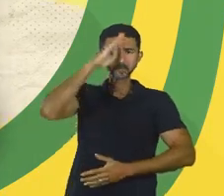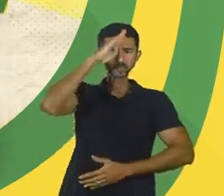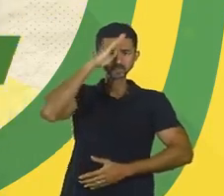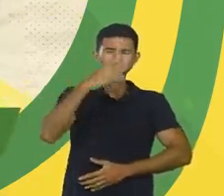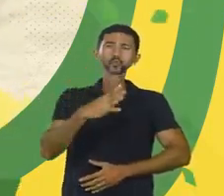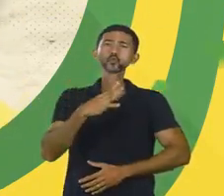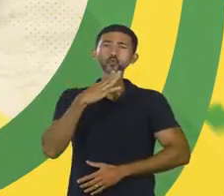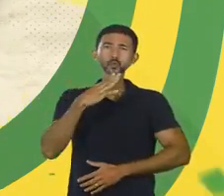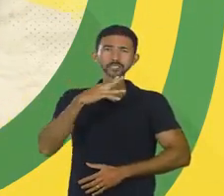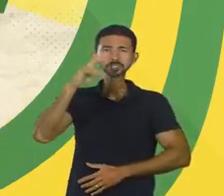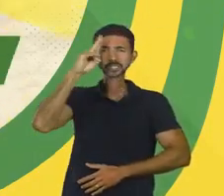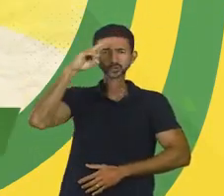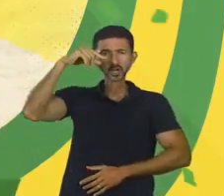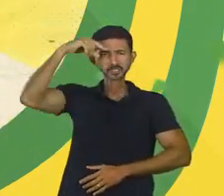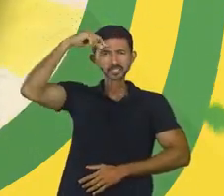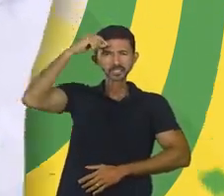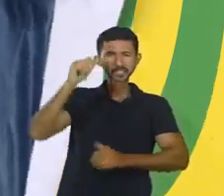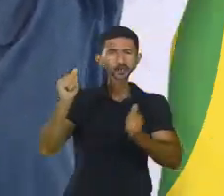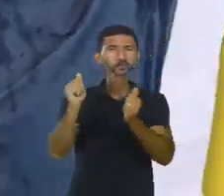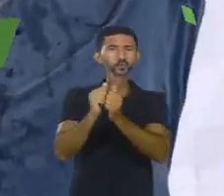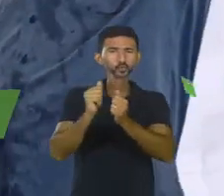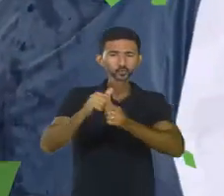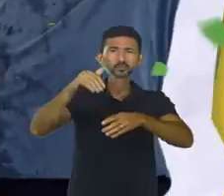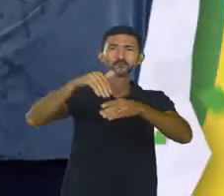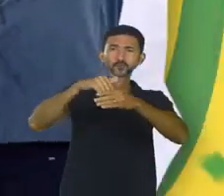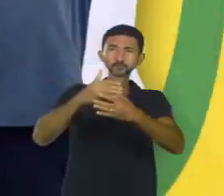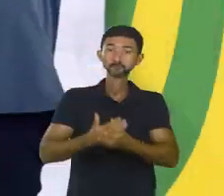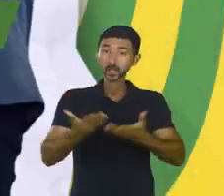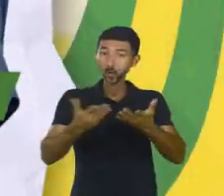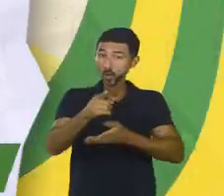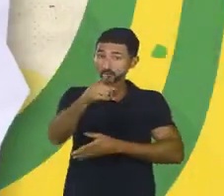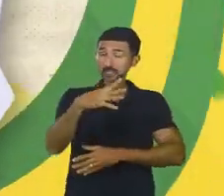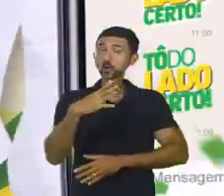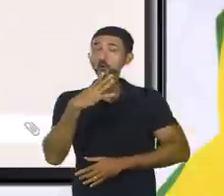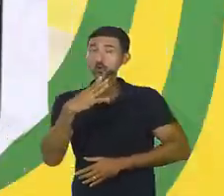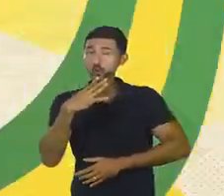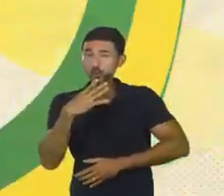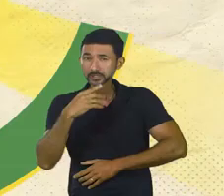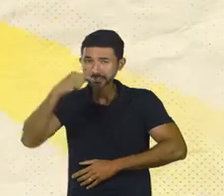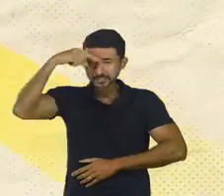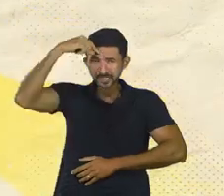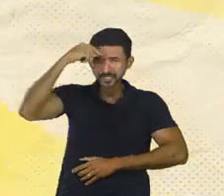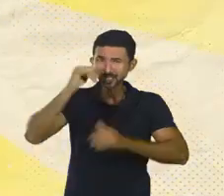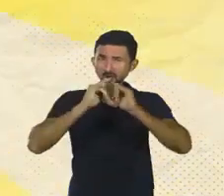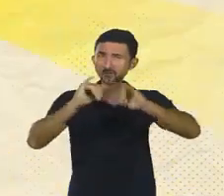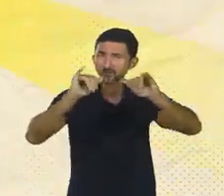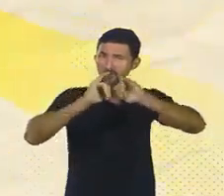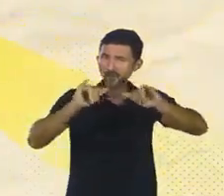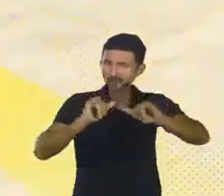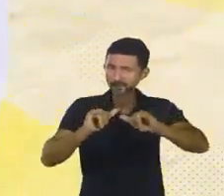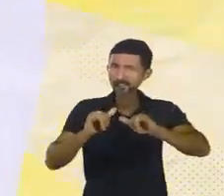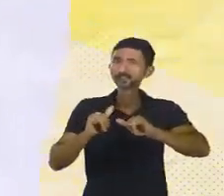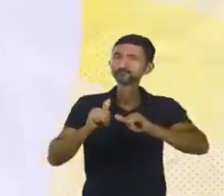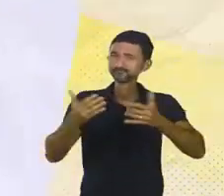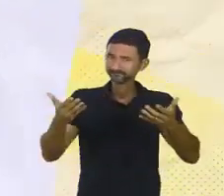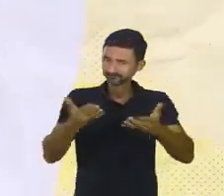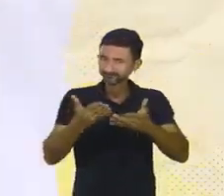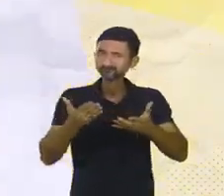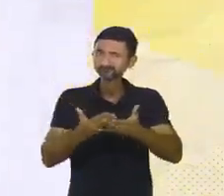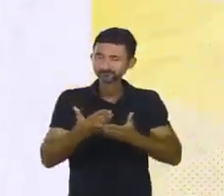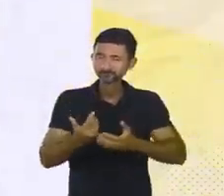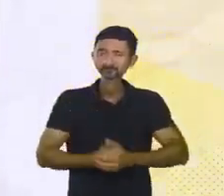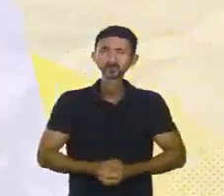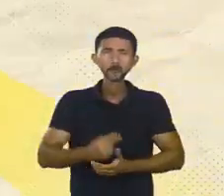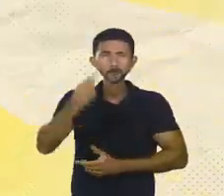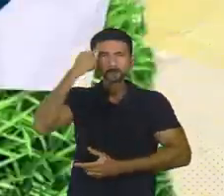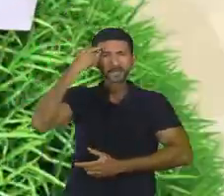Bolsonaro. O capitão conhece a história do Zequinha e tá junto com ele na campanha. E agora que vocês já sabem quem é o Zequinha, fala pra galera. Até porque não